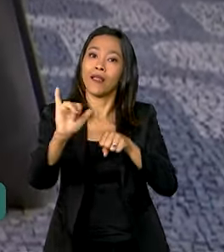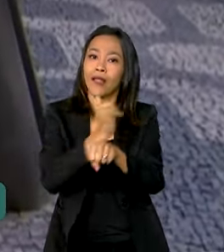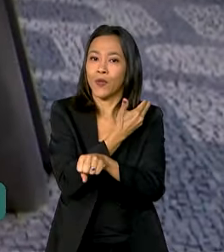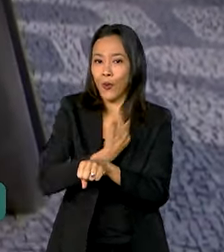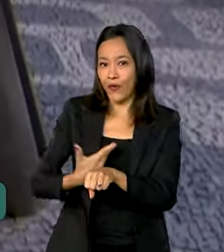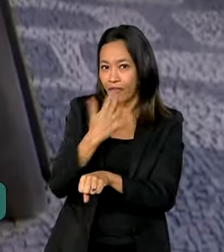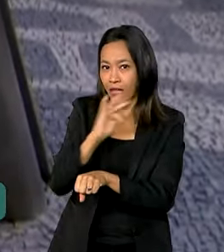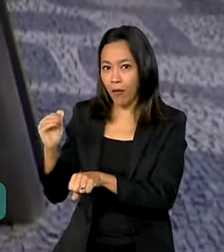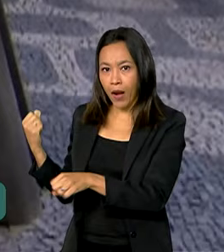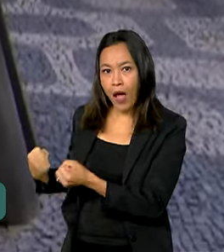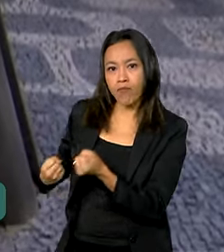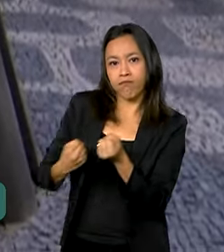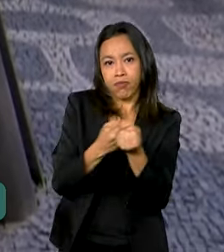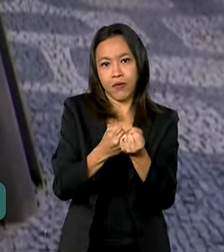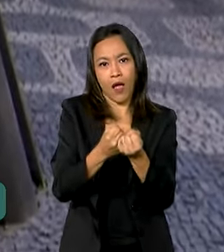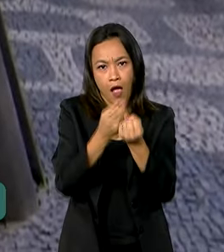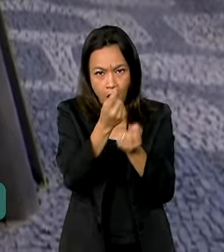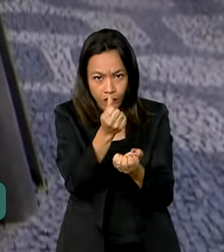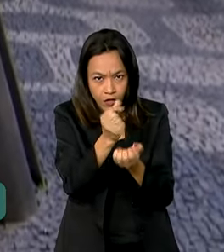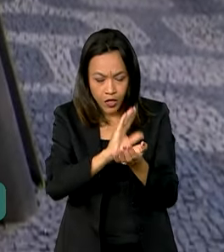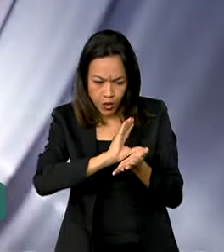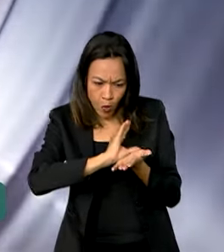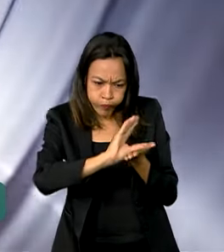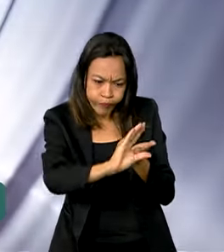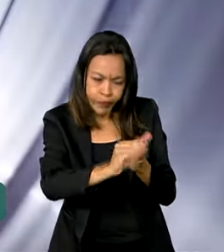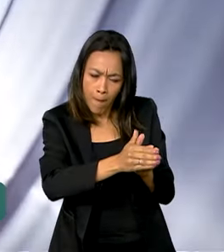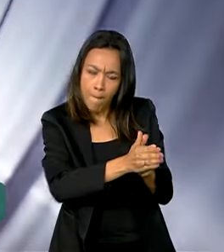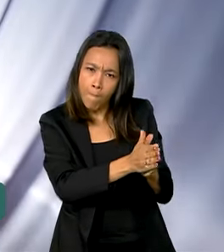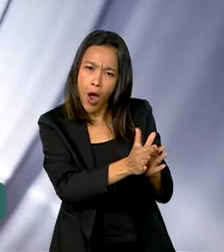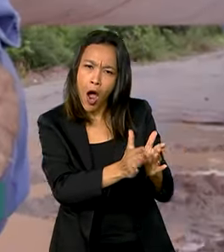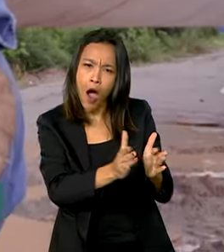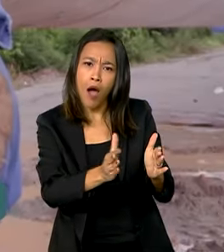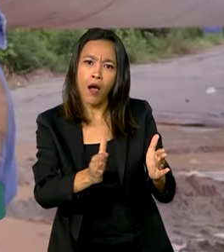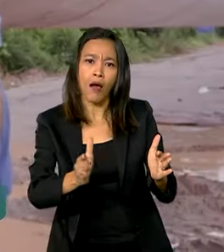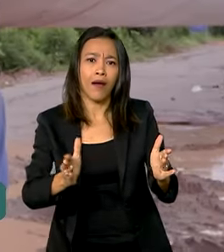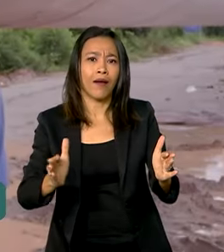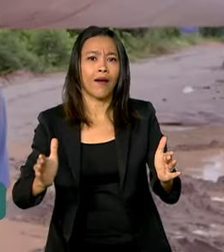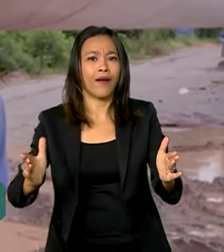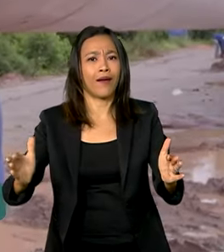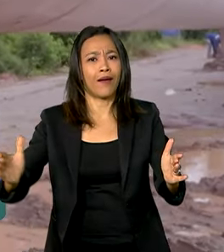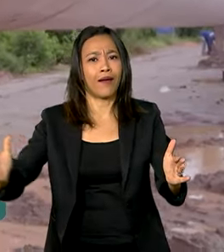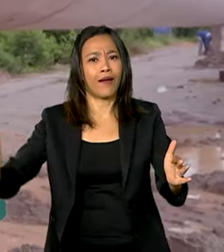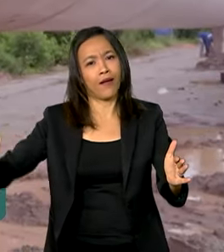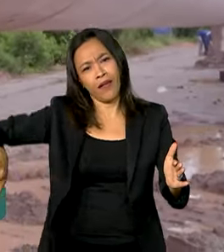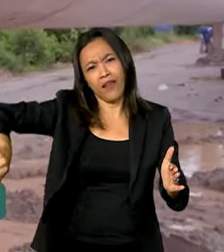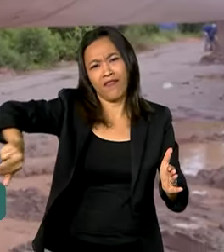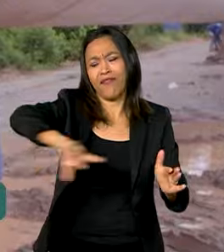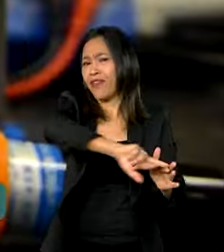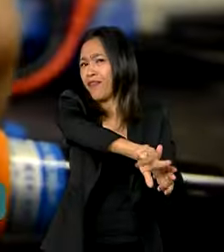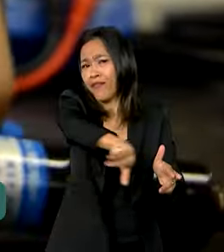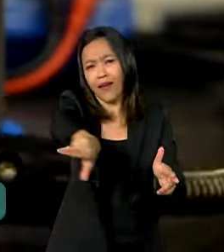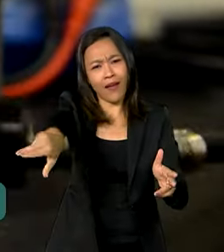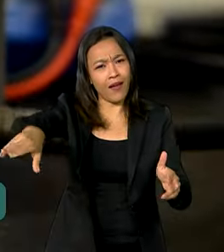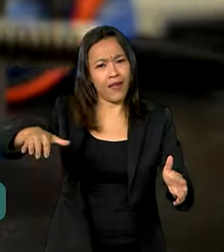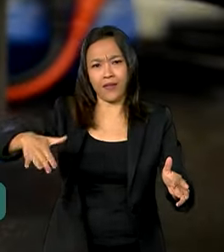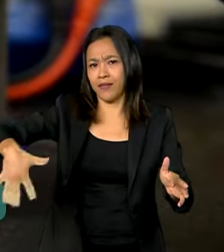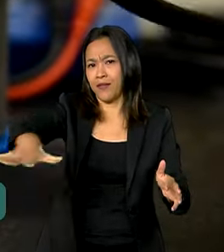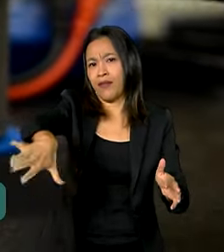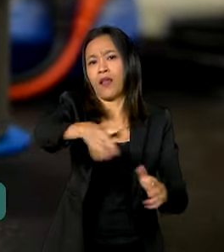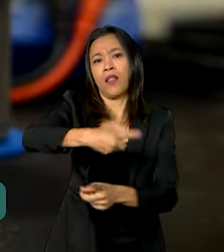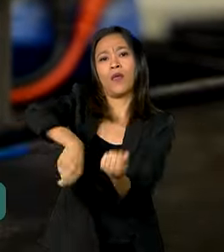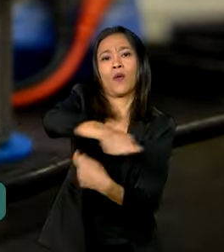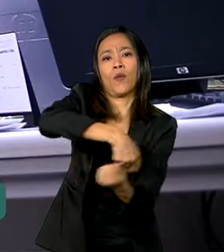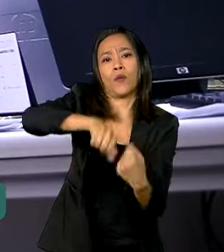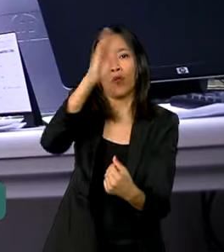para financiamento de longo prazo e investimento nos diversos segmentos da economia brasileira.